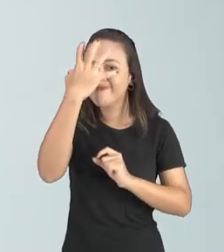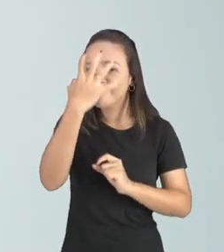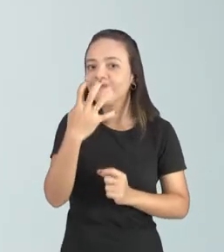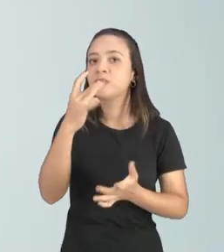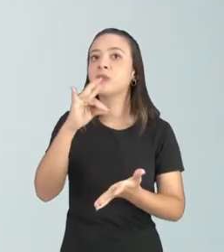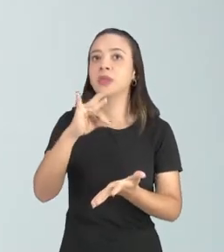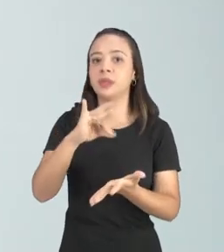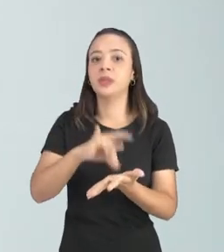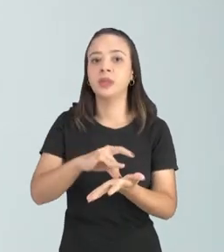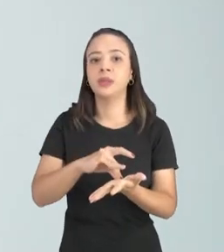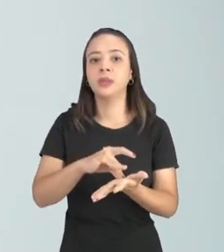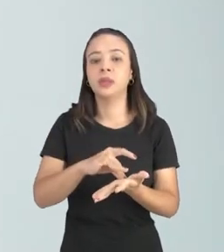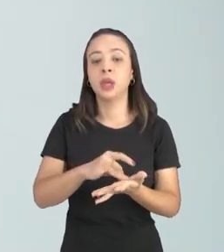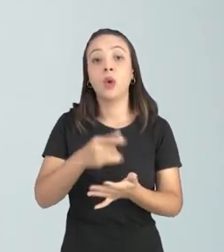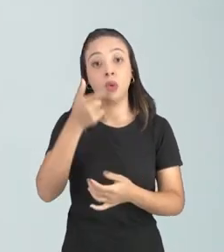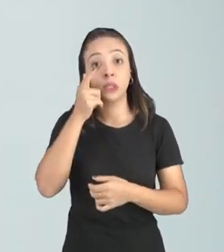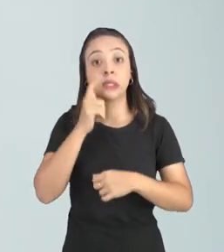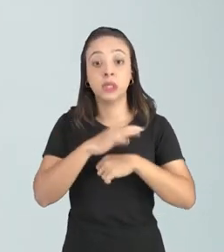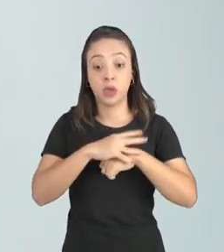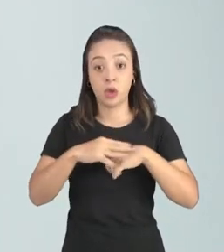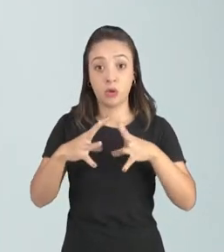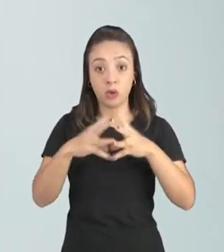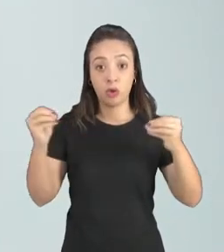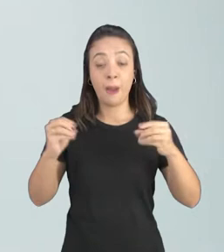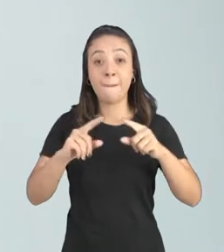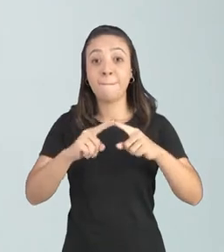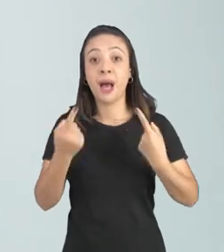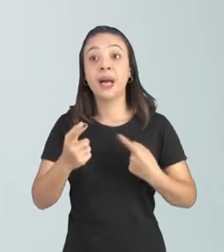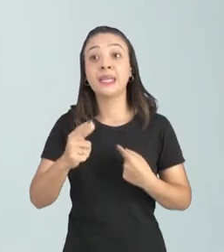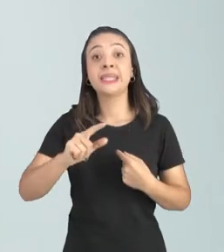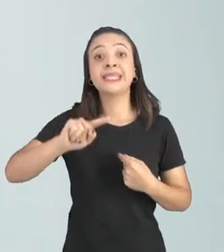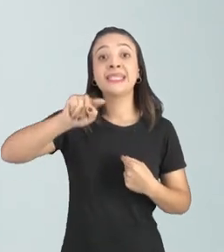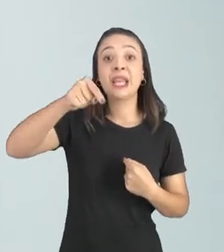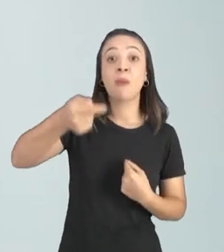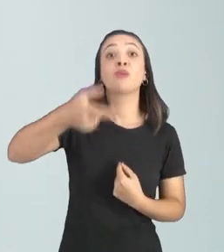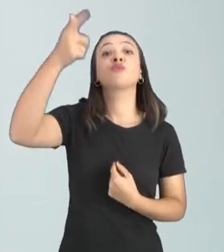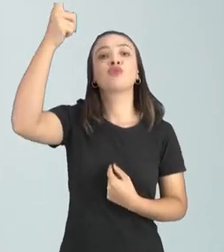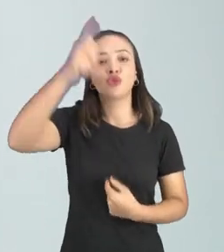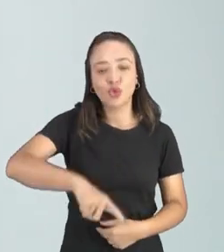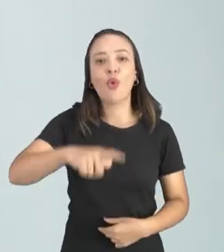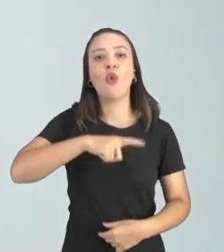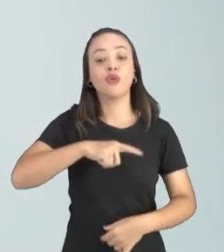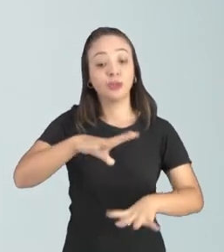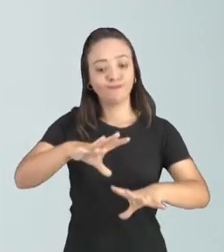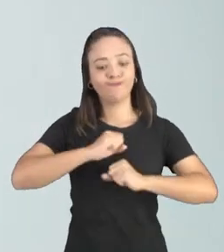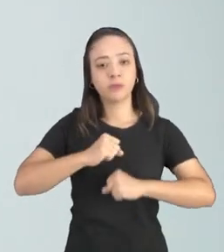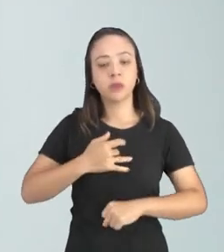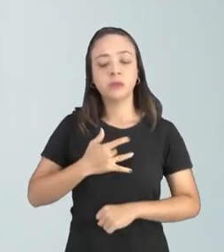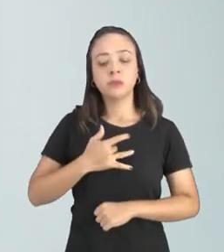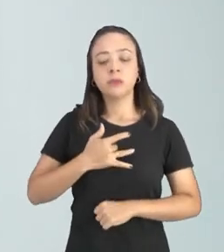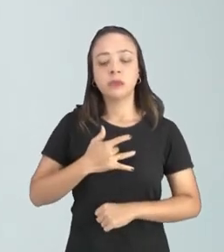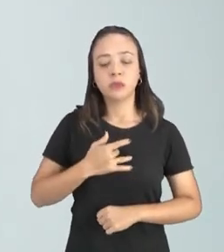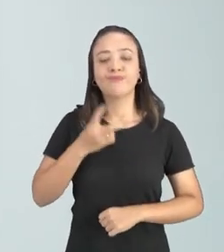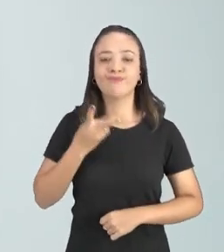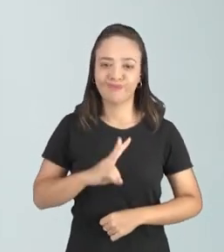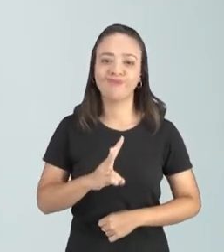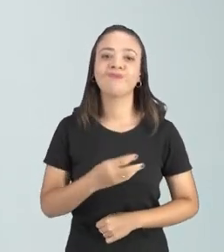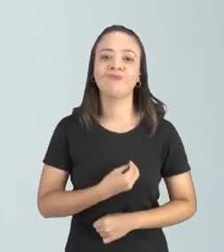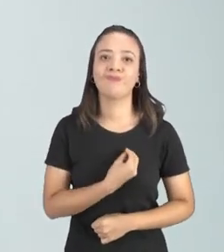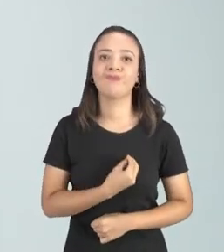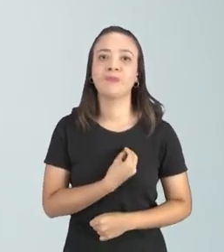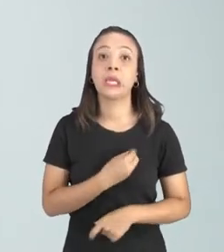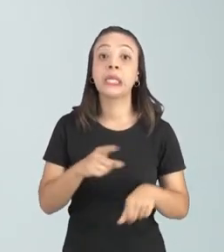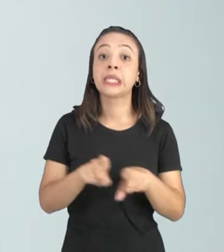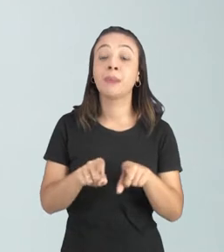curava-se por um período depois retornava e tinha-se por pelo resto da vida essa doença isso e metade da